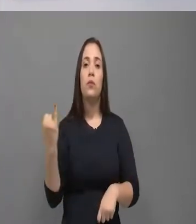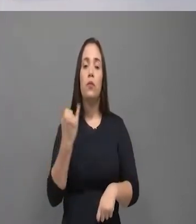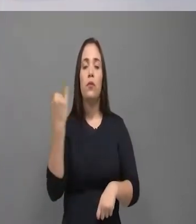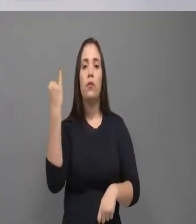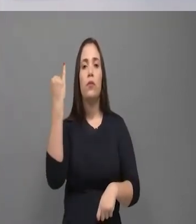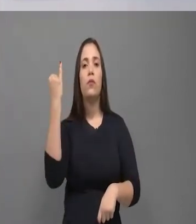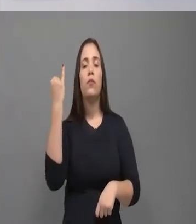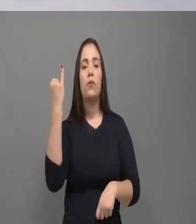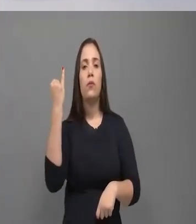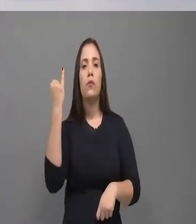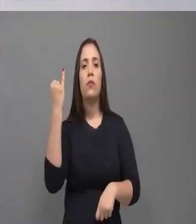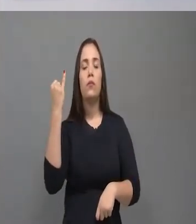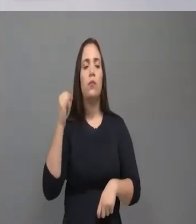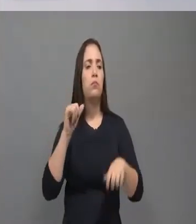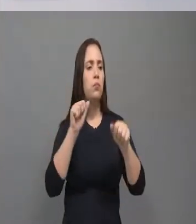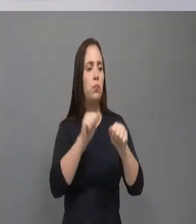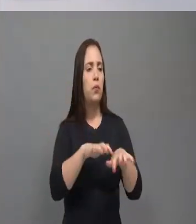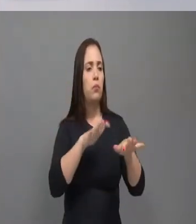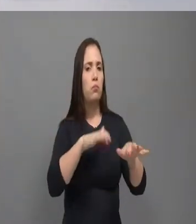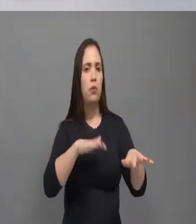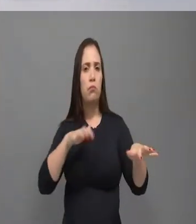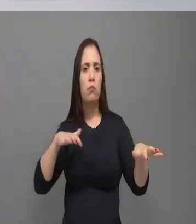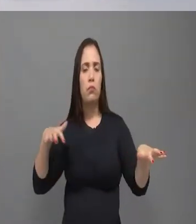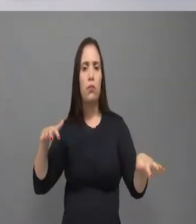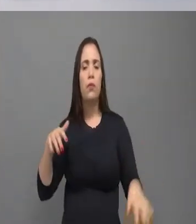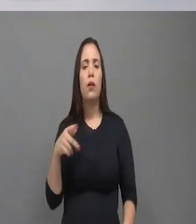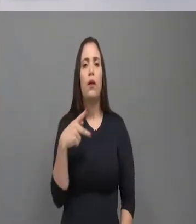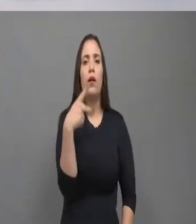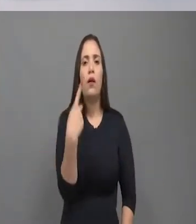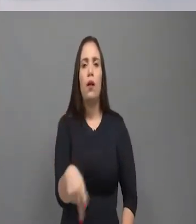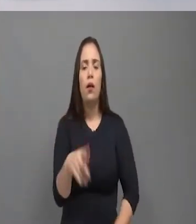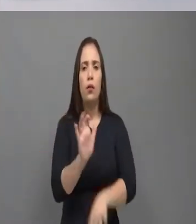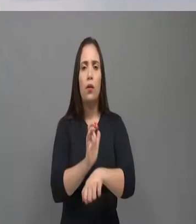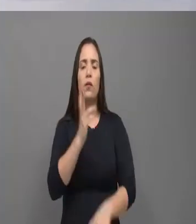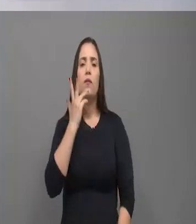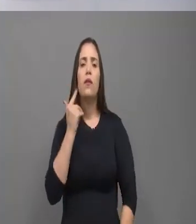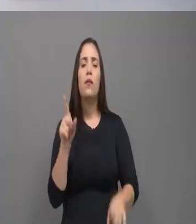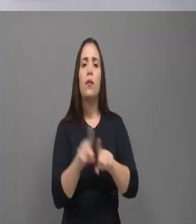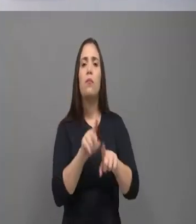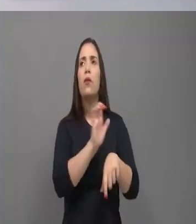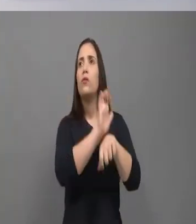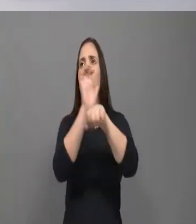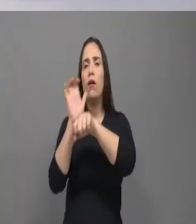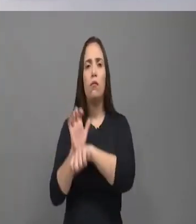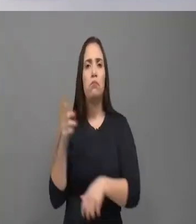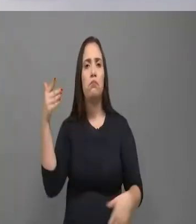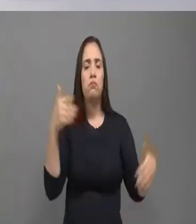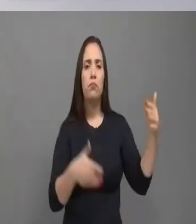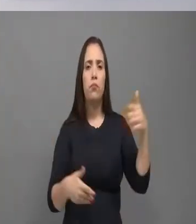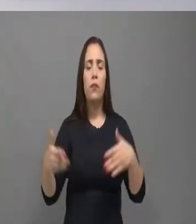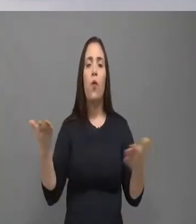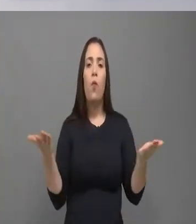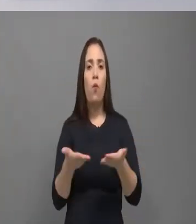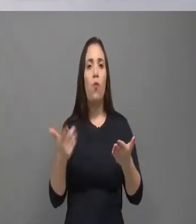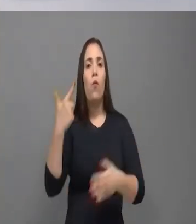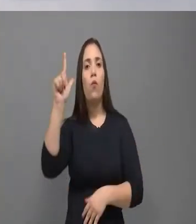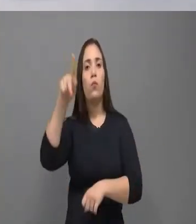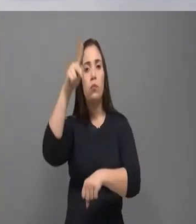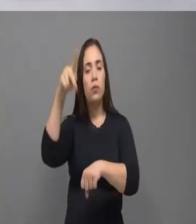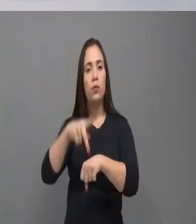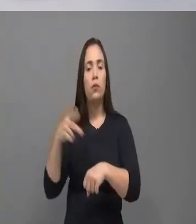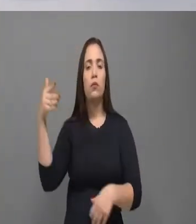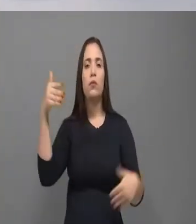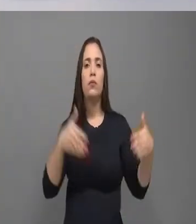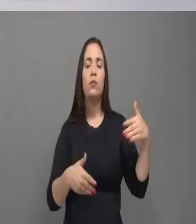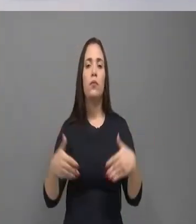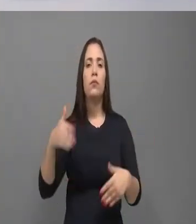Pessoa de fora do Brasil vem participar no dia 15 de agosto, que também é a festa da padroeira, o feriado